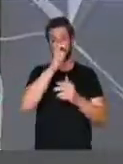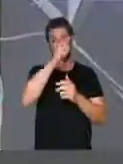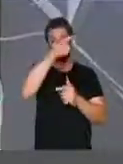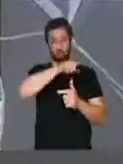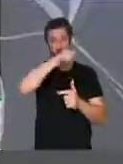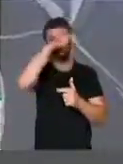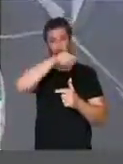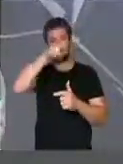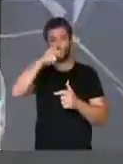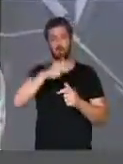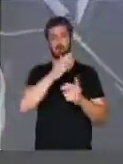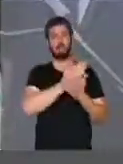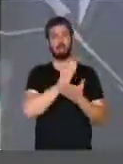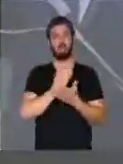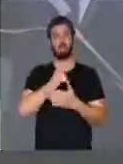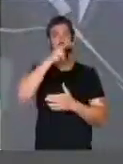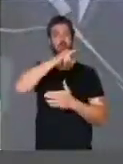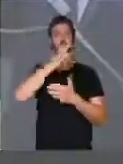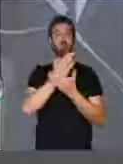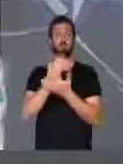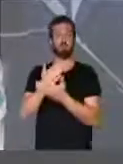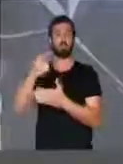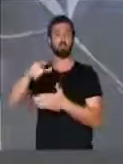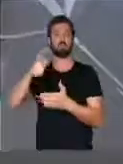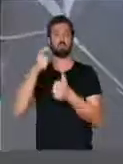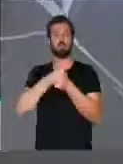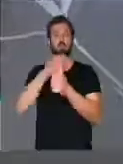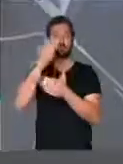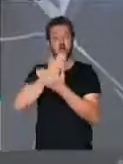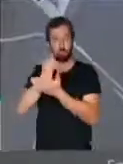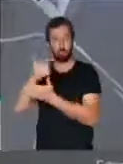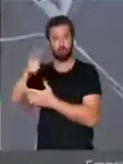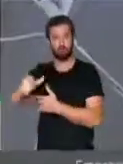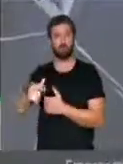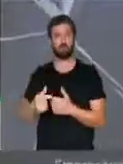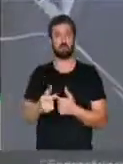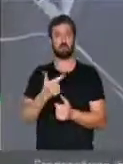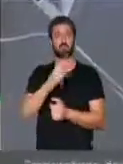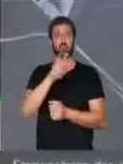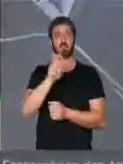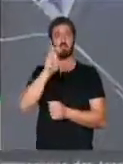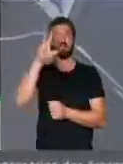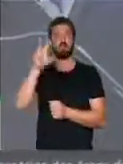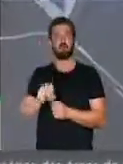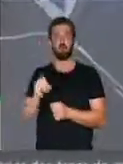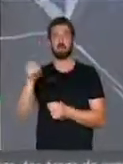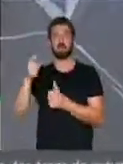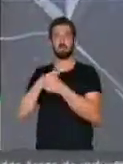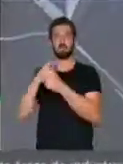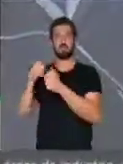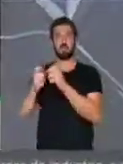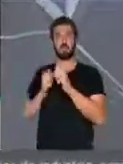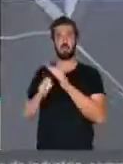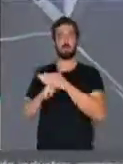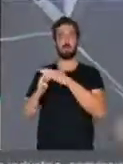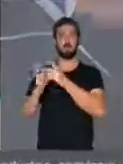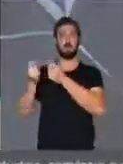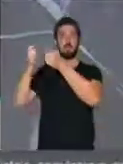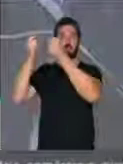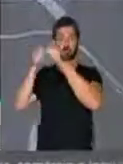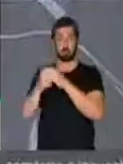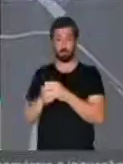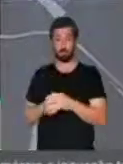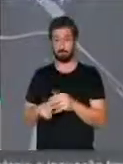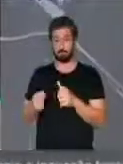é muito precário. Na verdade, a recepção dos devidos, dos créditos,